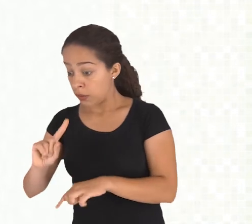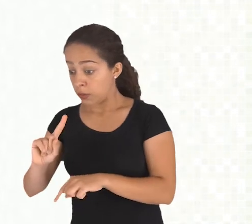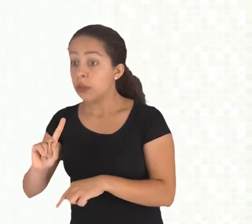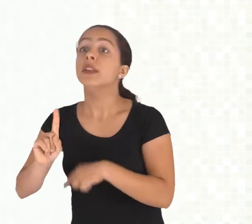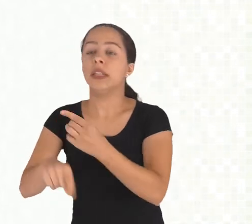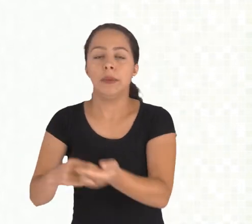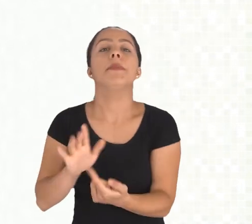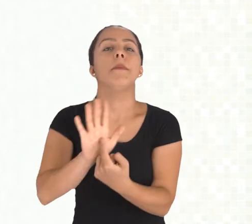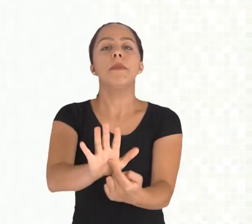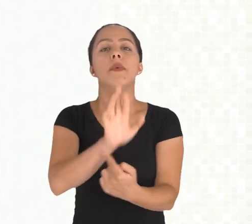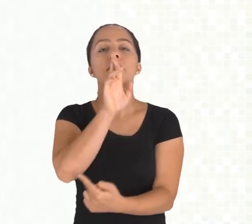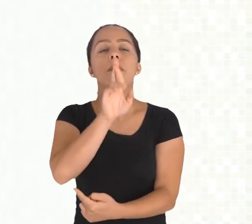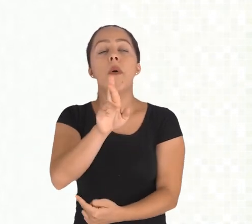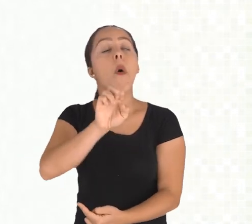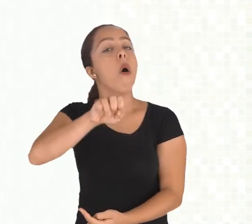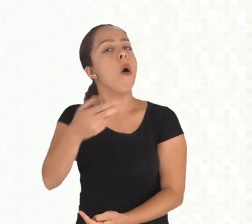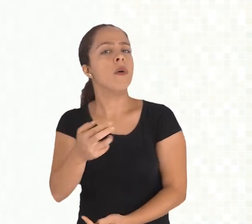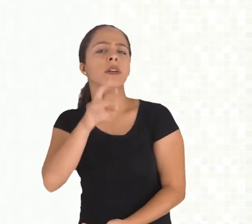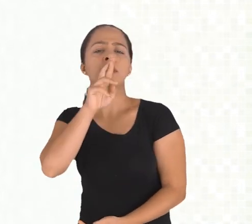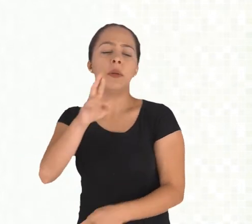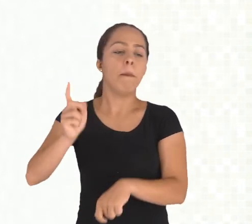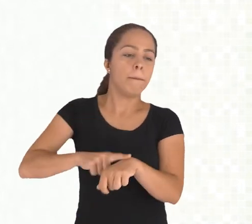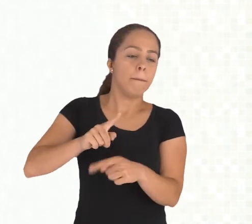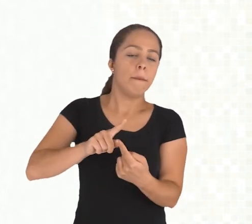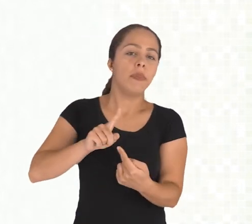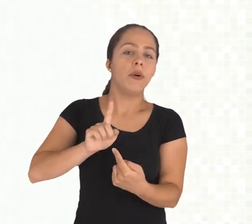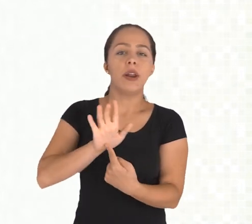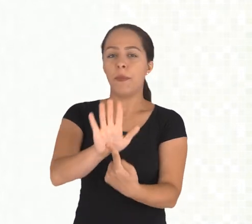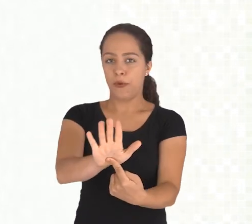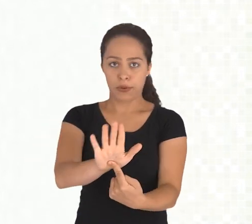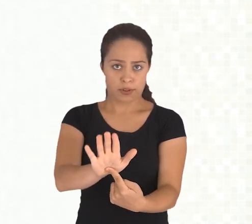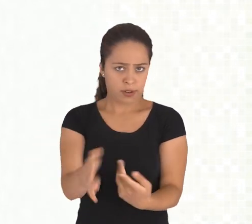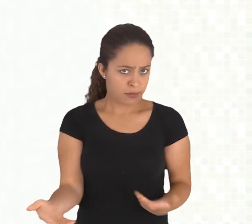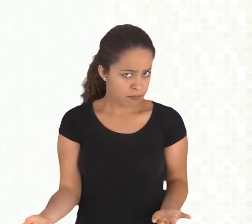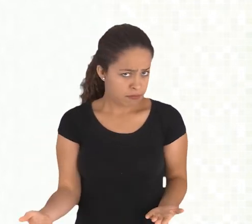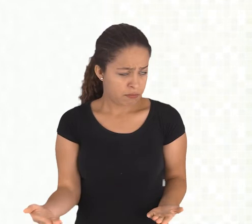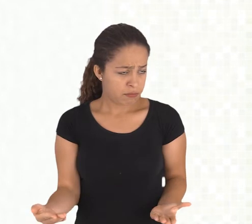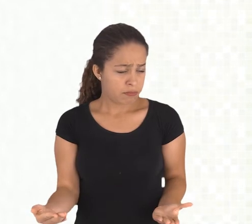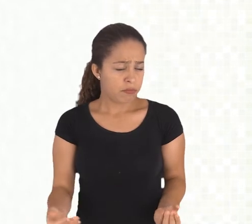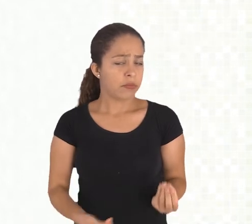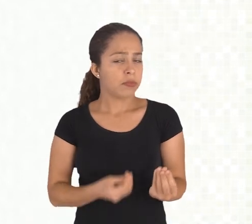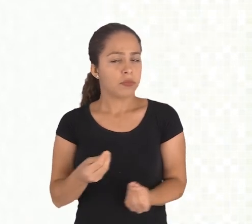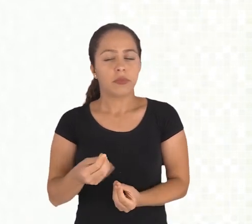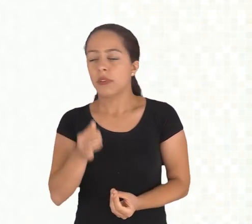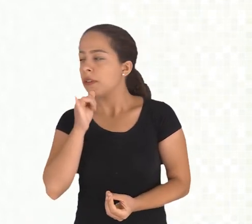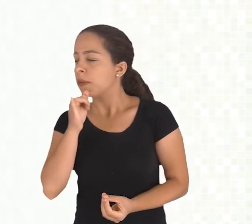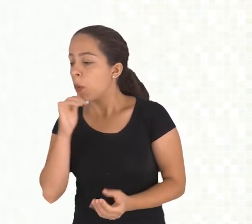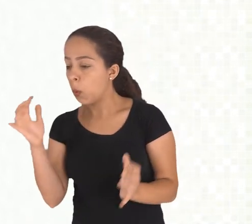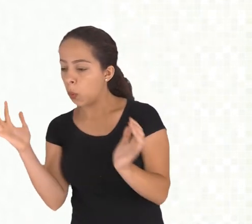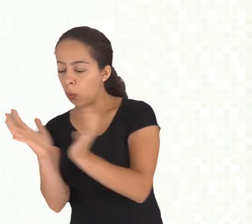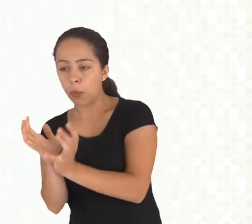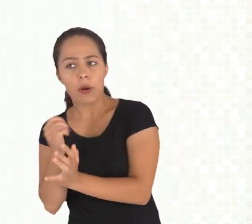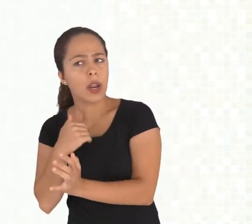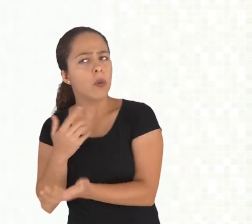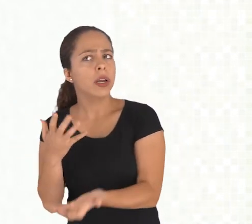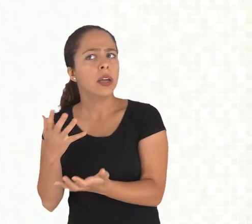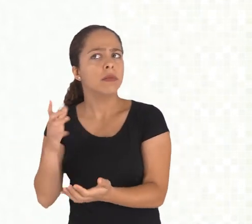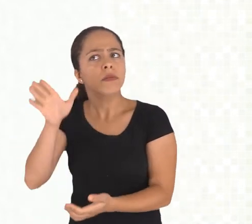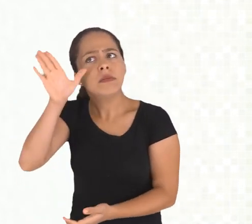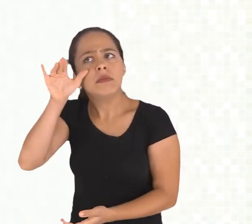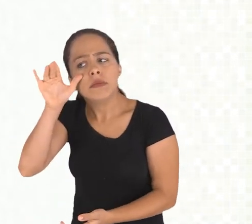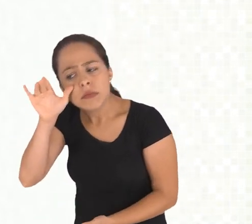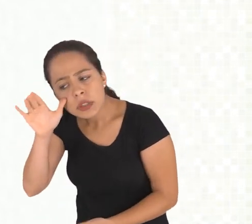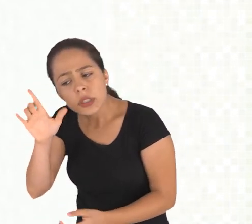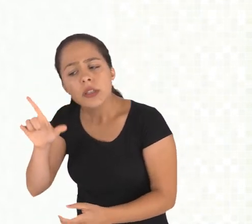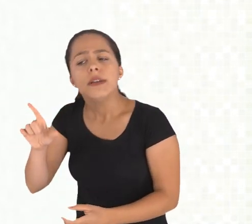cima, você quer mostrar somente após o período. Ou você quer sempre mostrar os resultados aos estudantes, tá certo? Digamos que ele possa